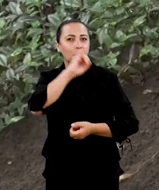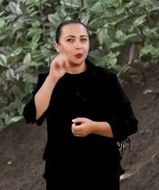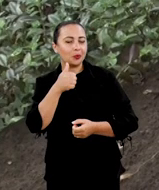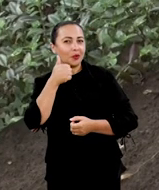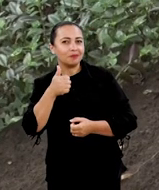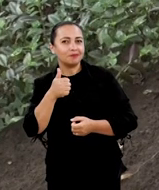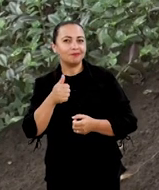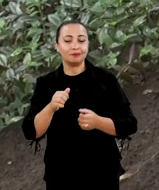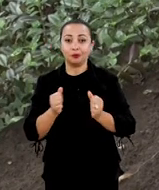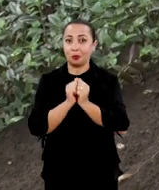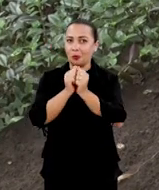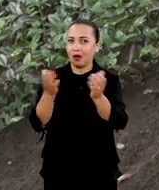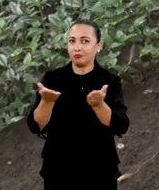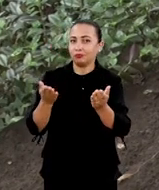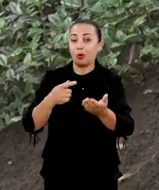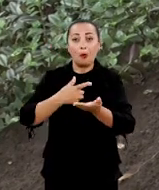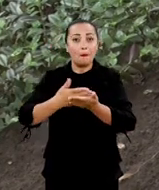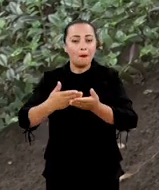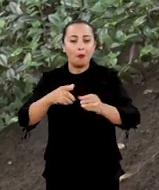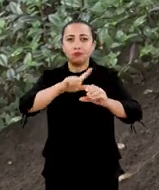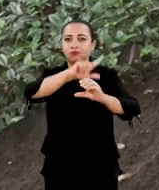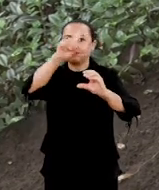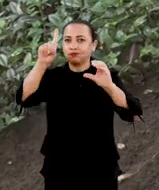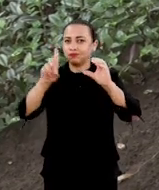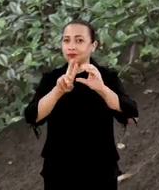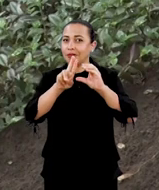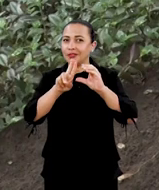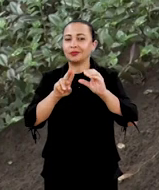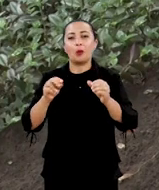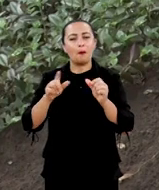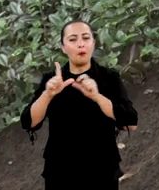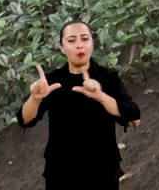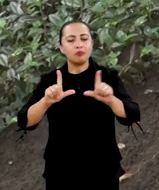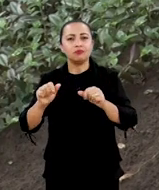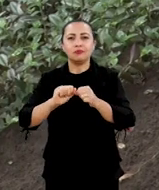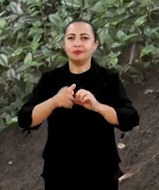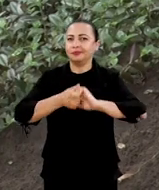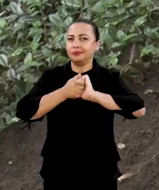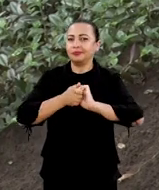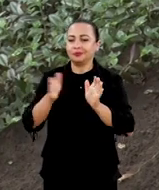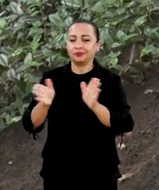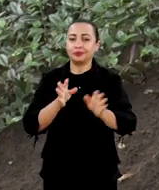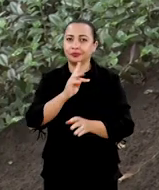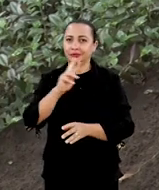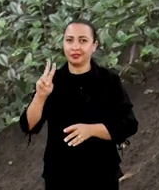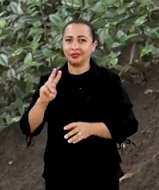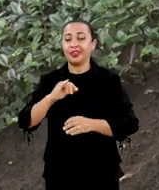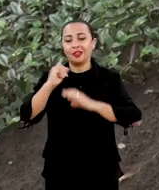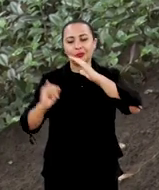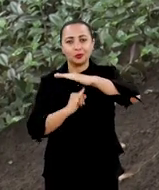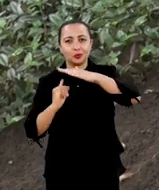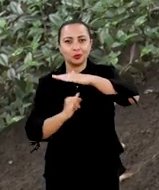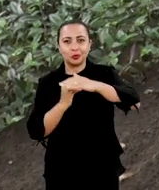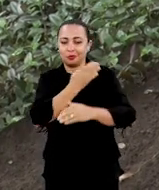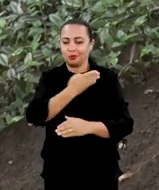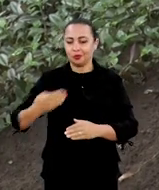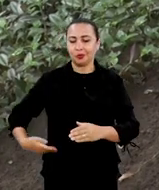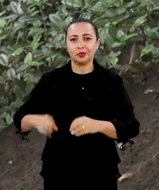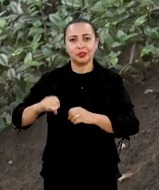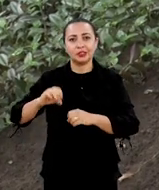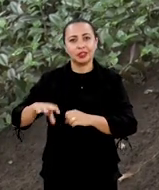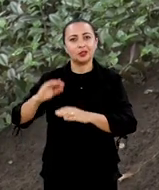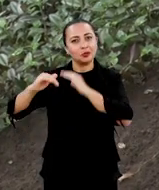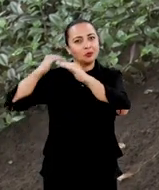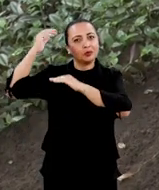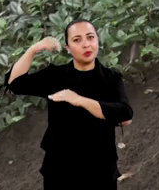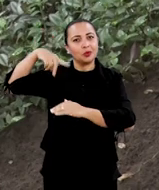Olá, tudo bem? Acompanhe agora mais um Univerciência, um programa realizado através da parceria entre TVs e instituições públicas